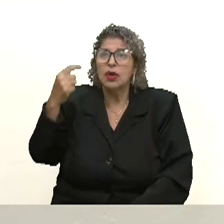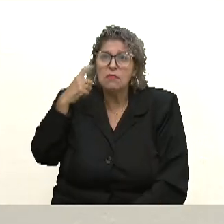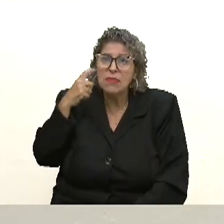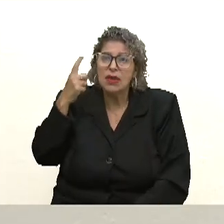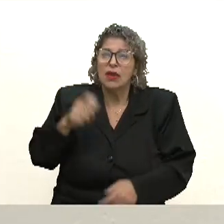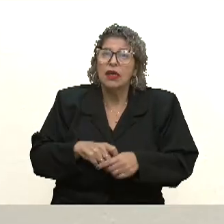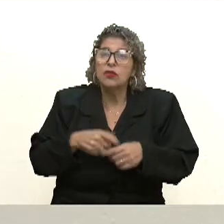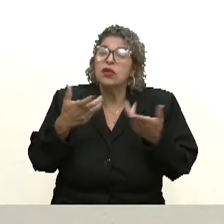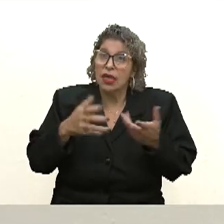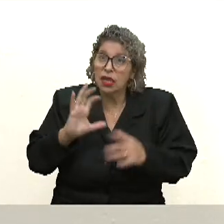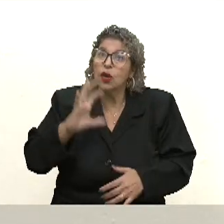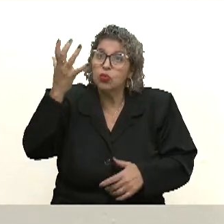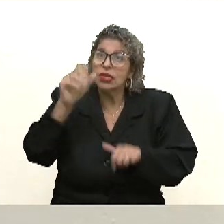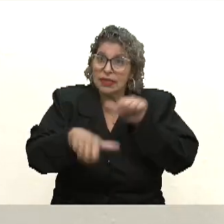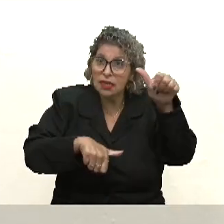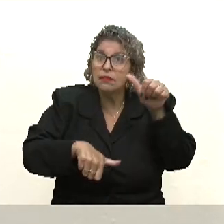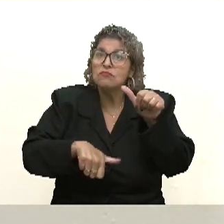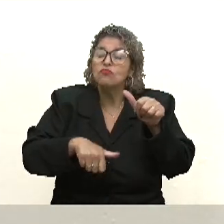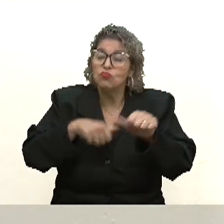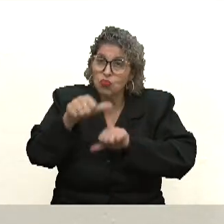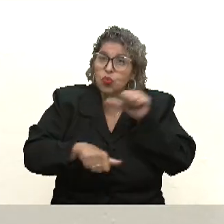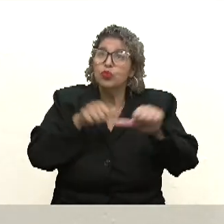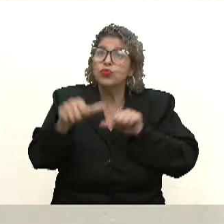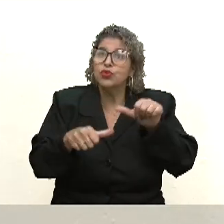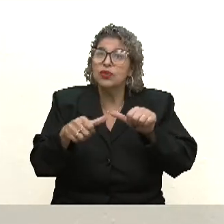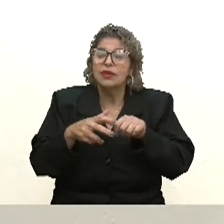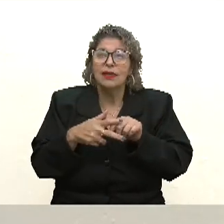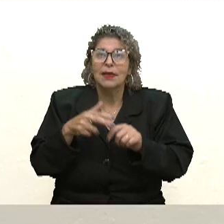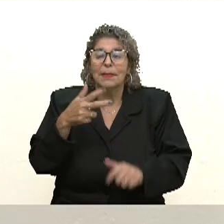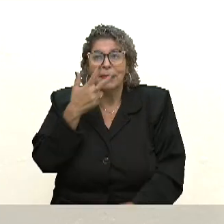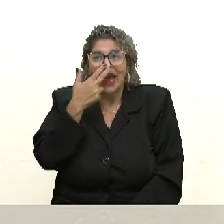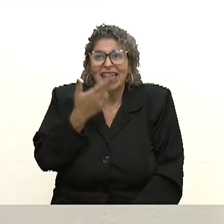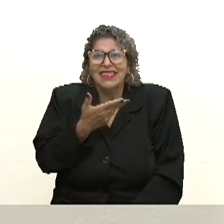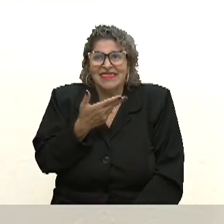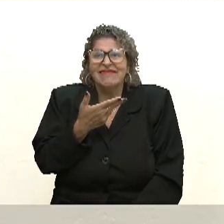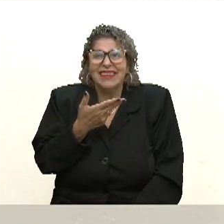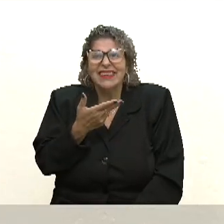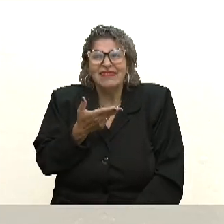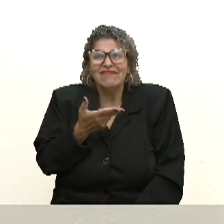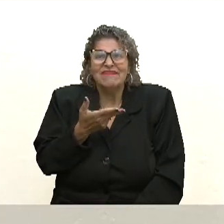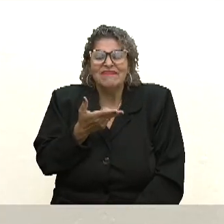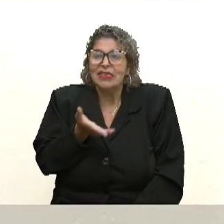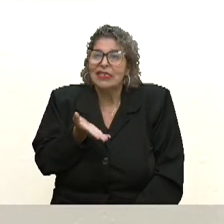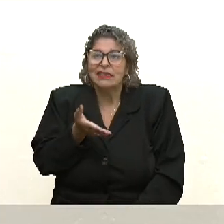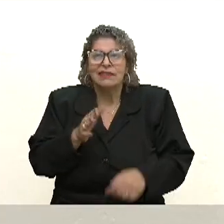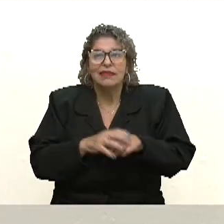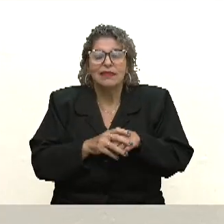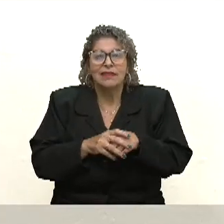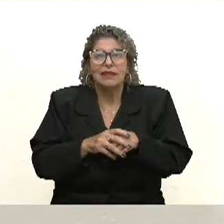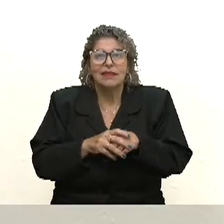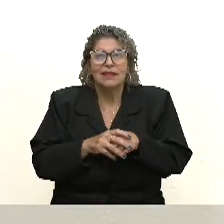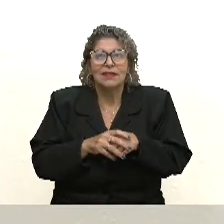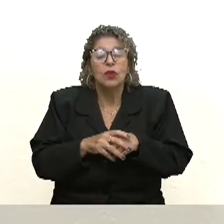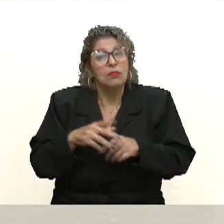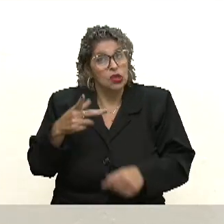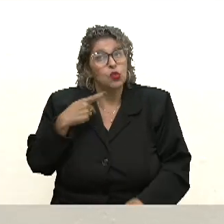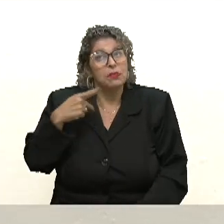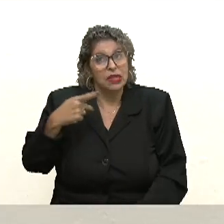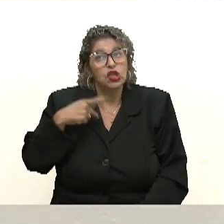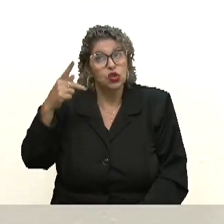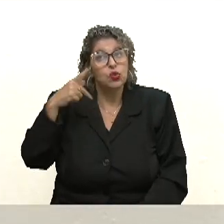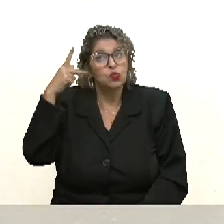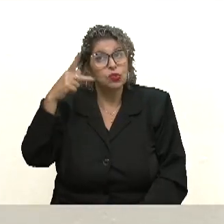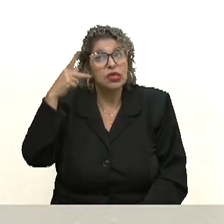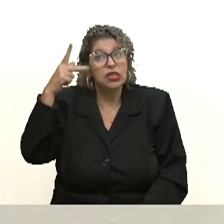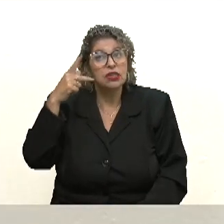que isso aconteça, eu quero que isso mude. Acho que também tem um pouco dessa parte, mas eu acho que isso também vai muito dos partidos políticos.